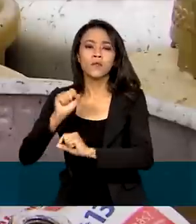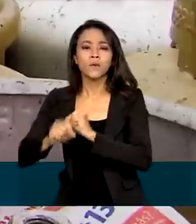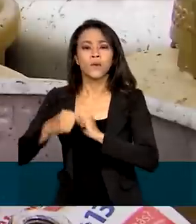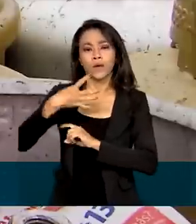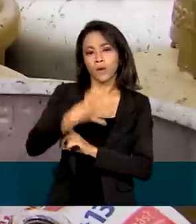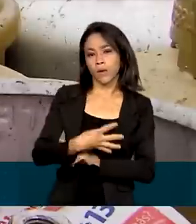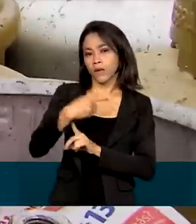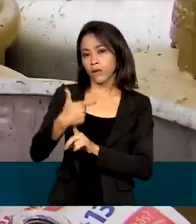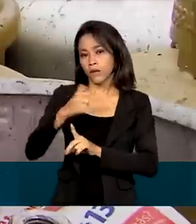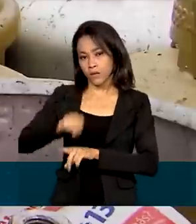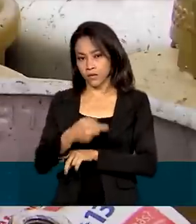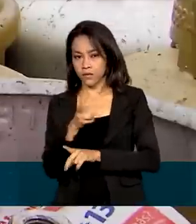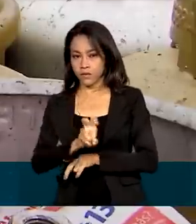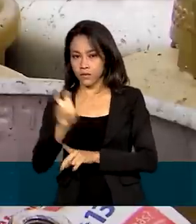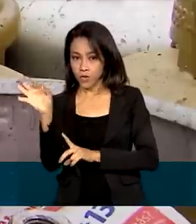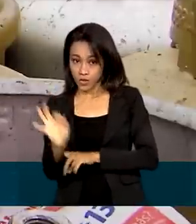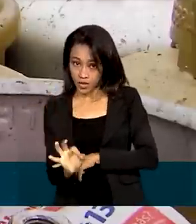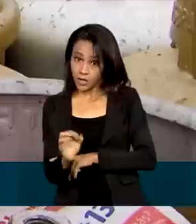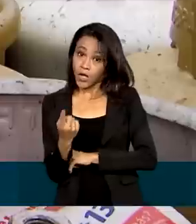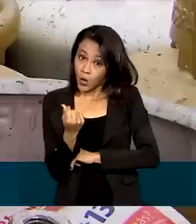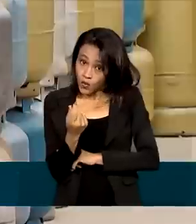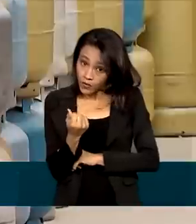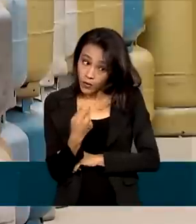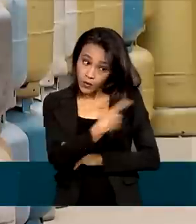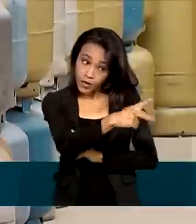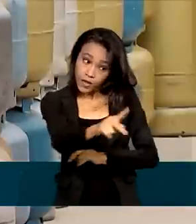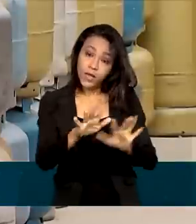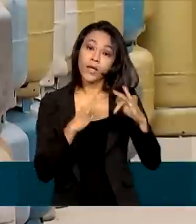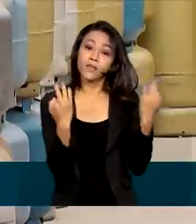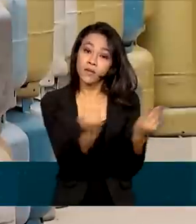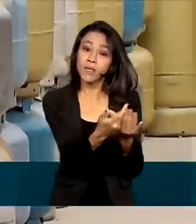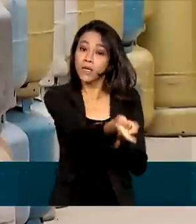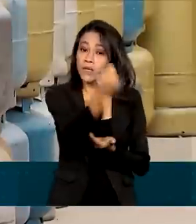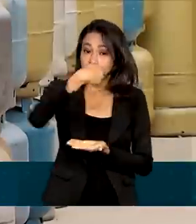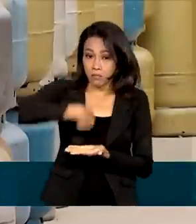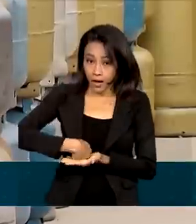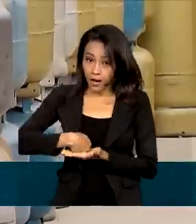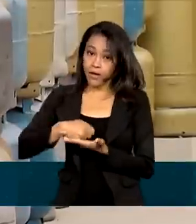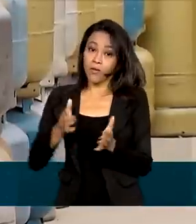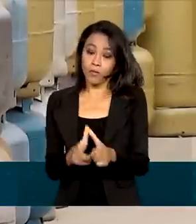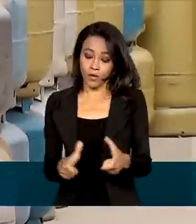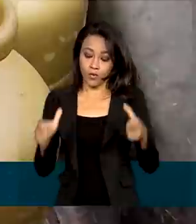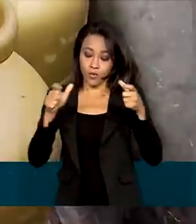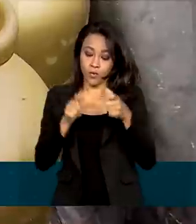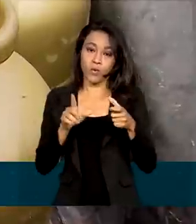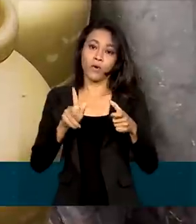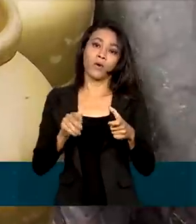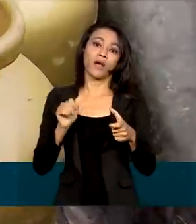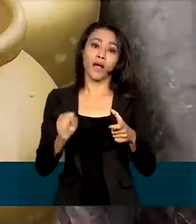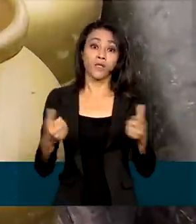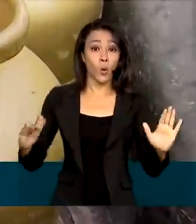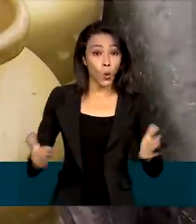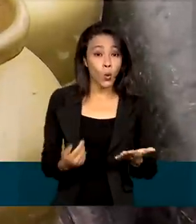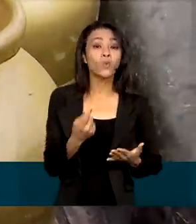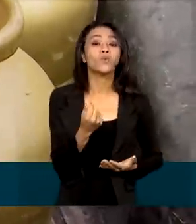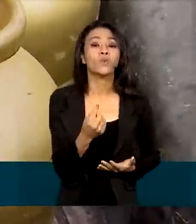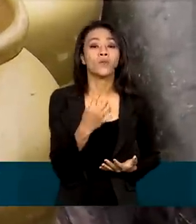,5% do preço final que as famílias pagam pelo botijão, que custa em média hoje R$ 109